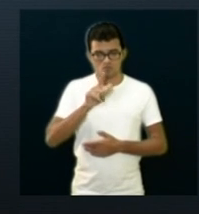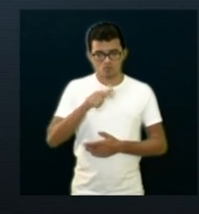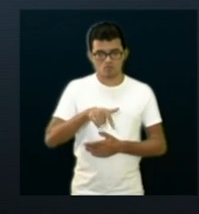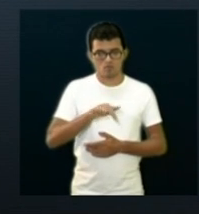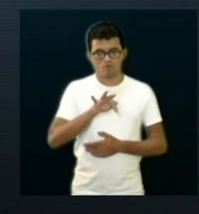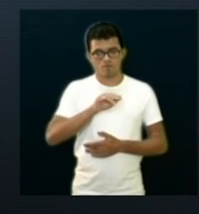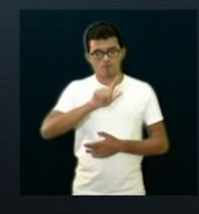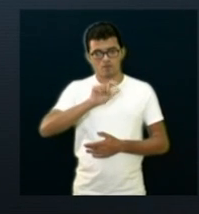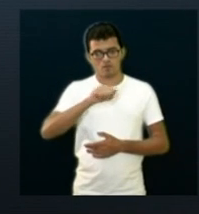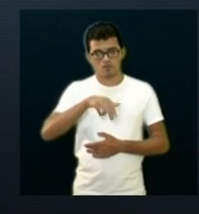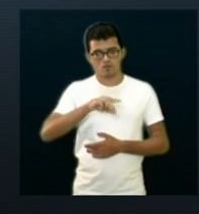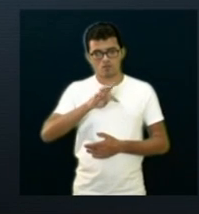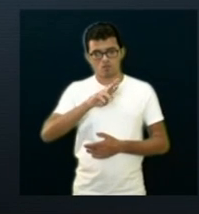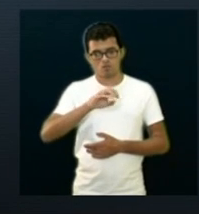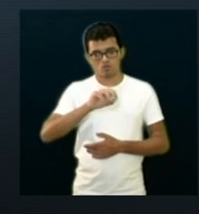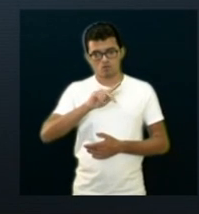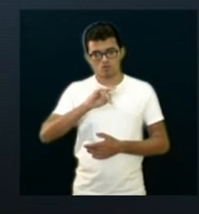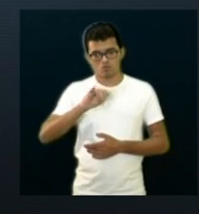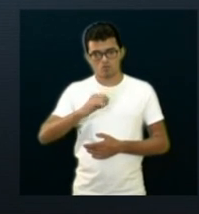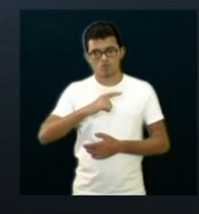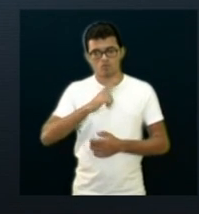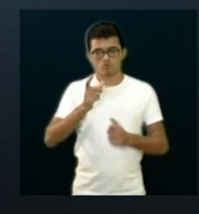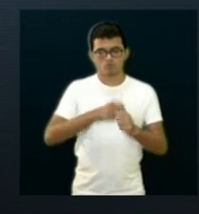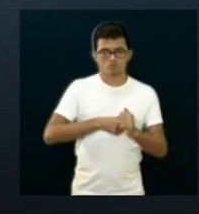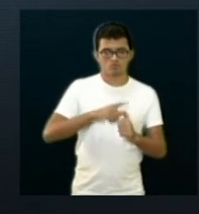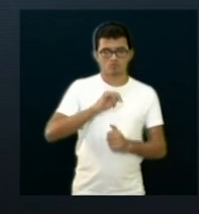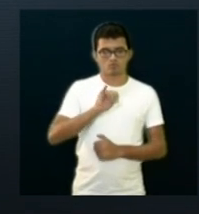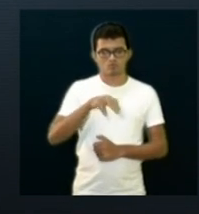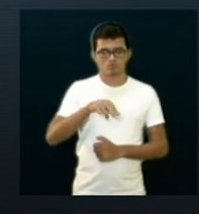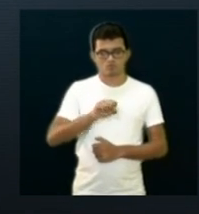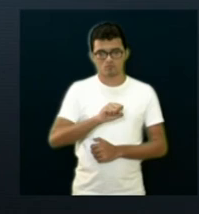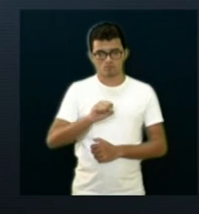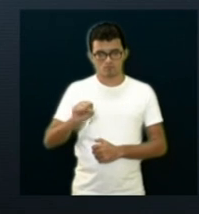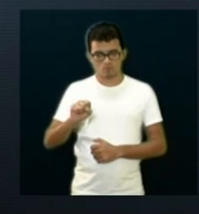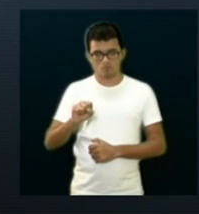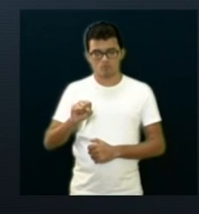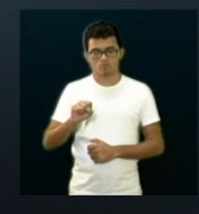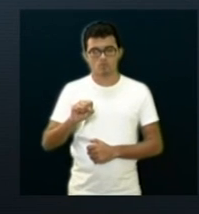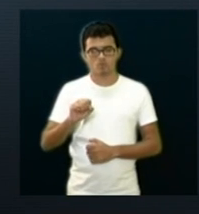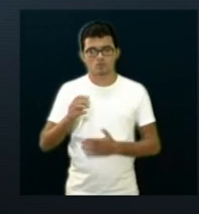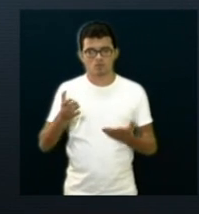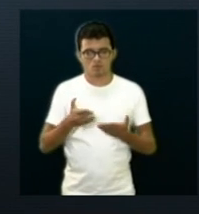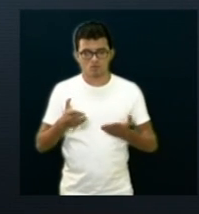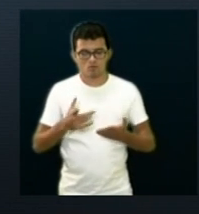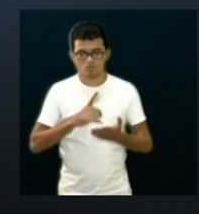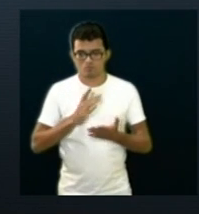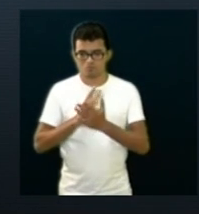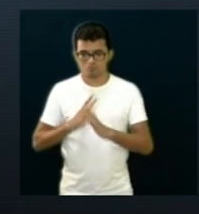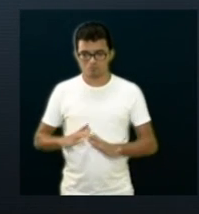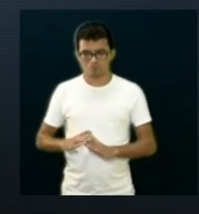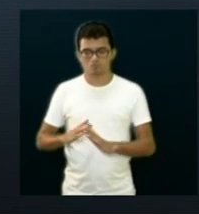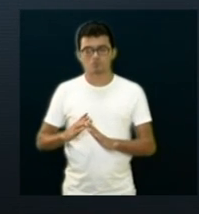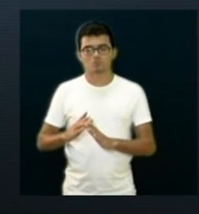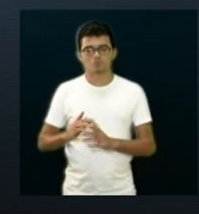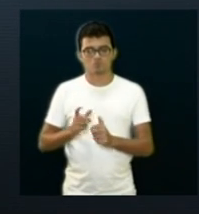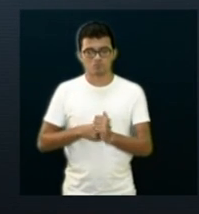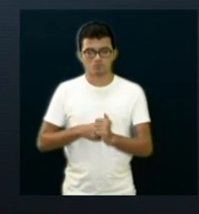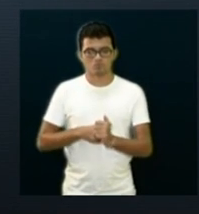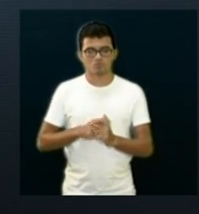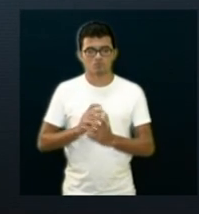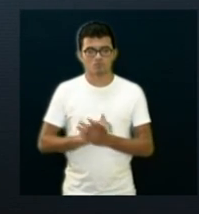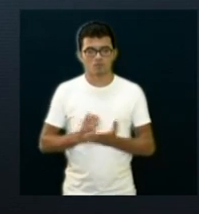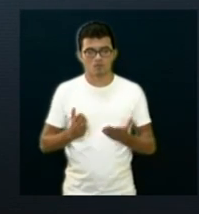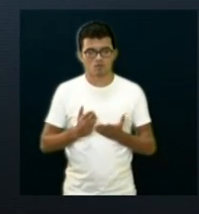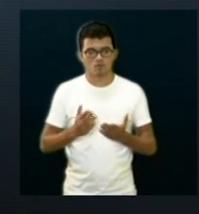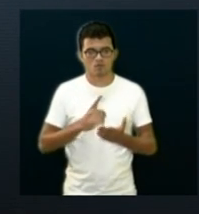então tem uma dívida aí com o INSS, que ela vai eliminar essa dívida, ela deixa de